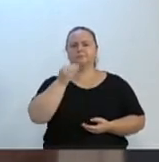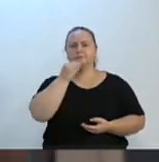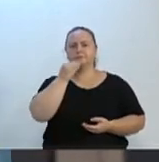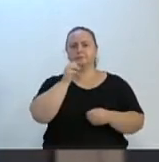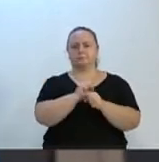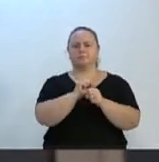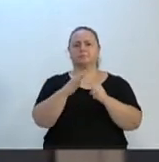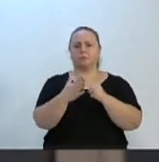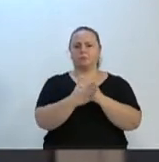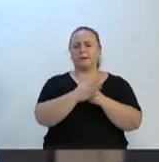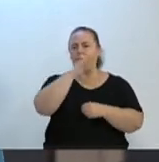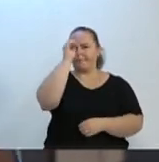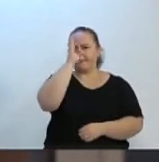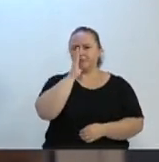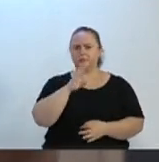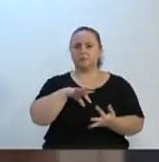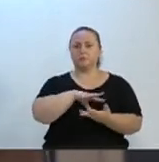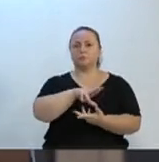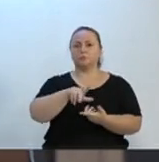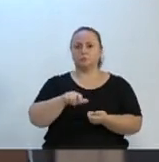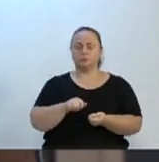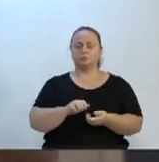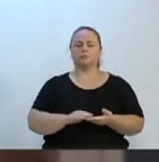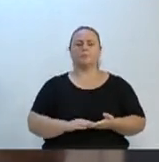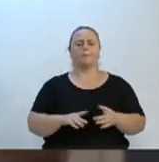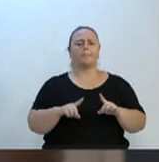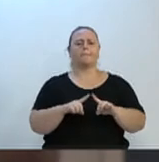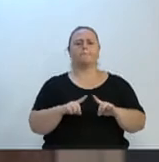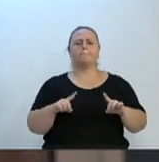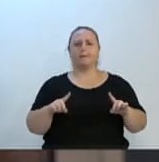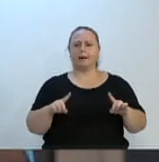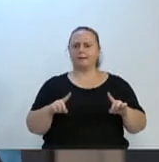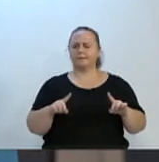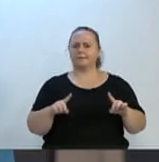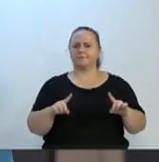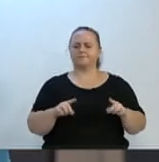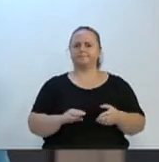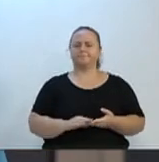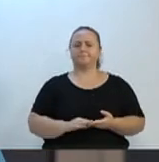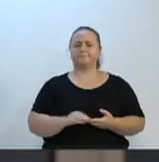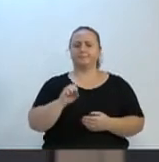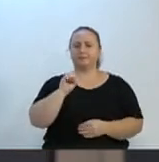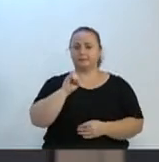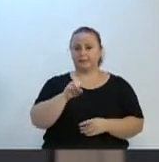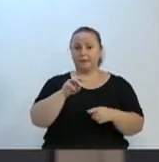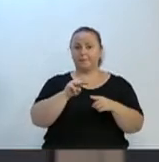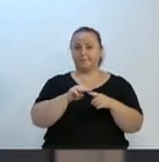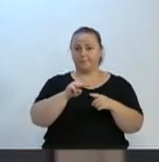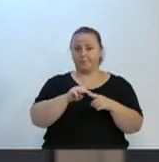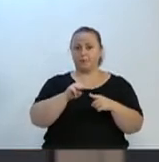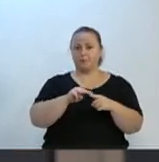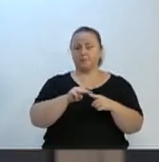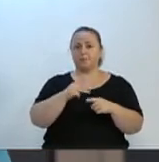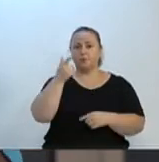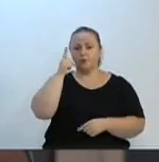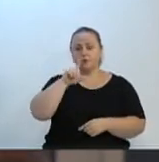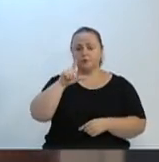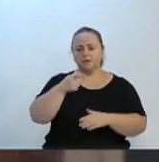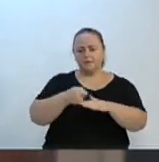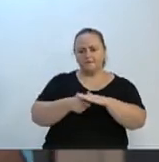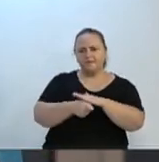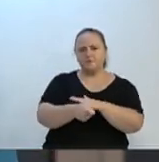Brasil inteiro, no mundo inteiro, mas se o município conseguir aquisição para esses hospitais e investimento